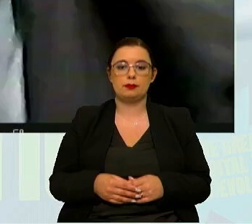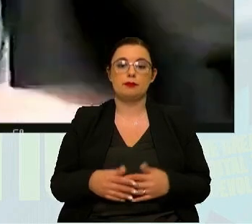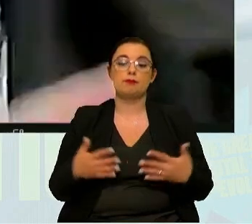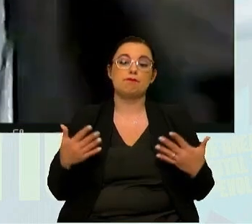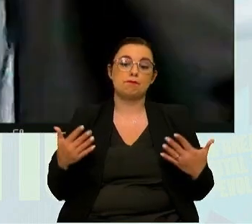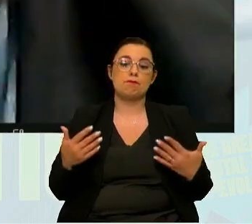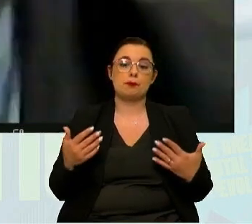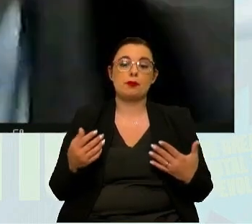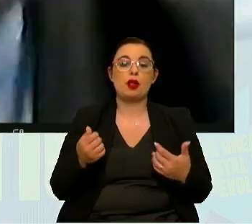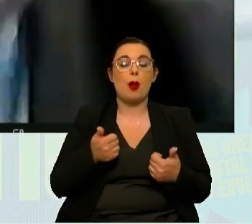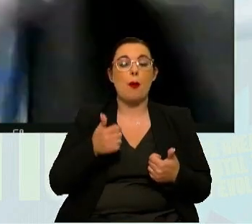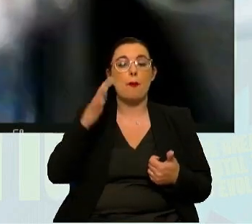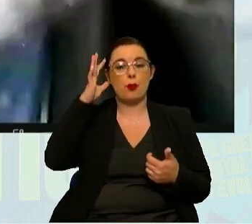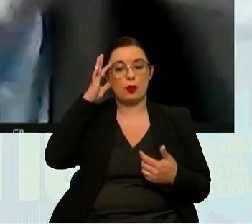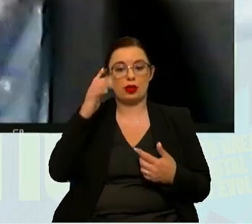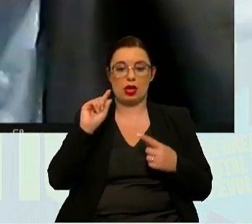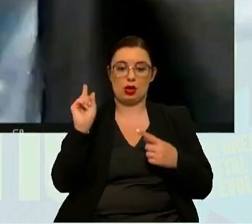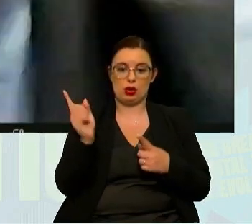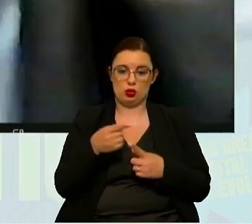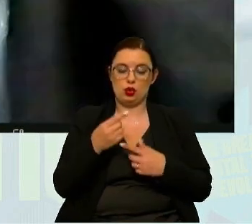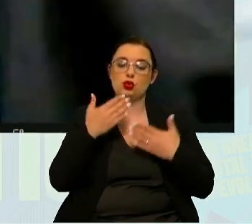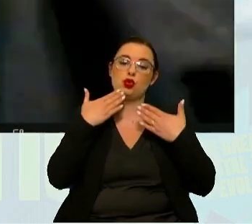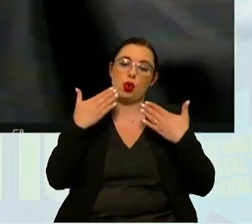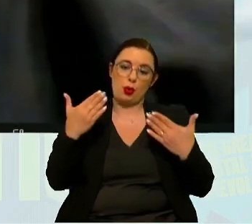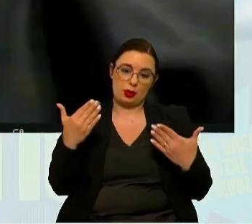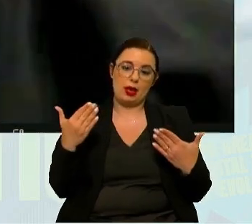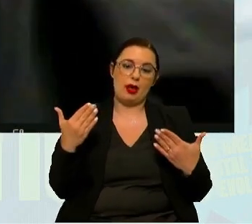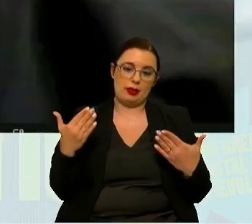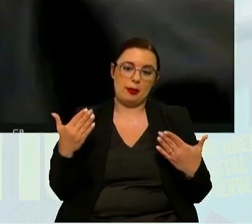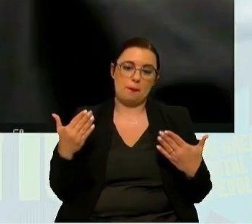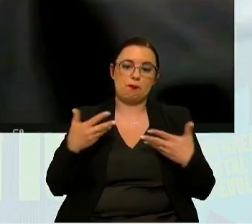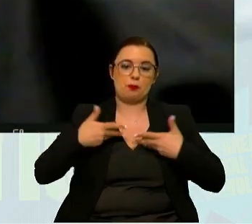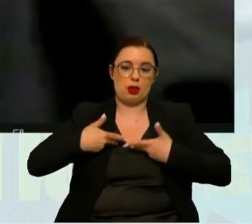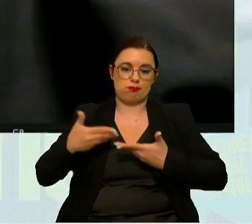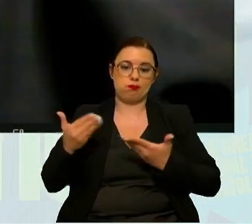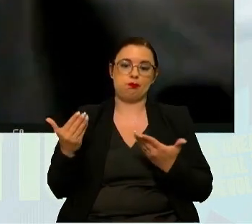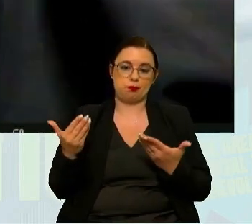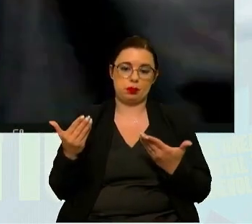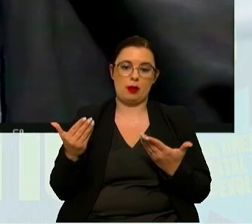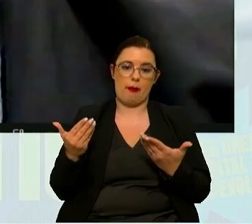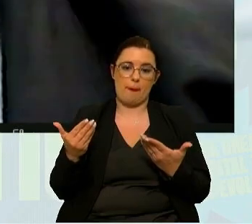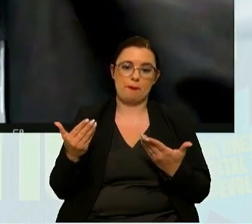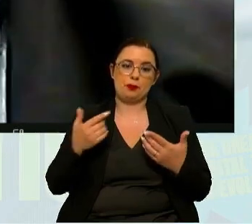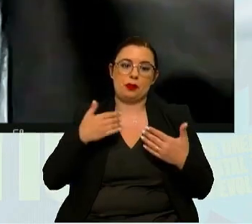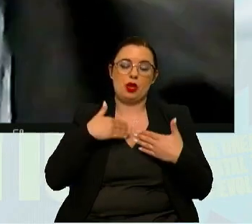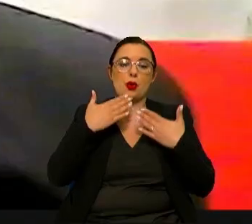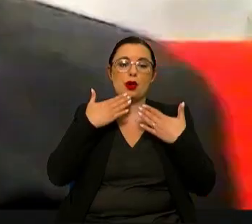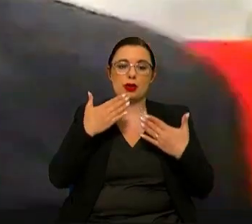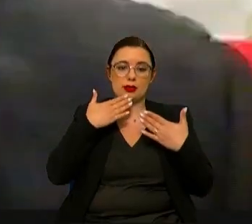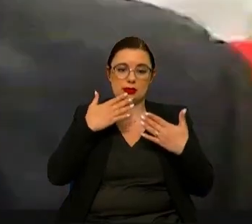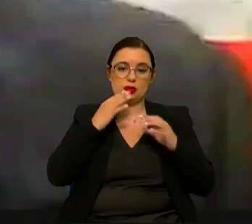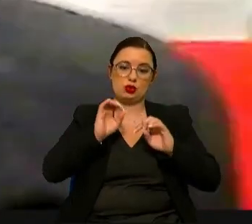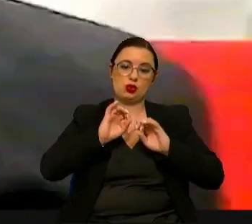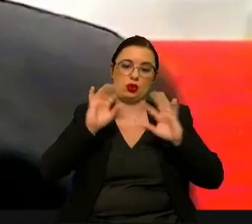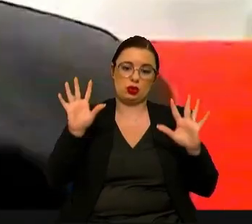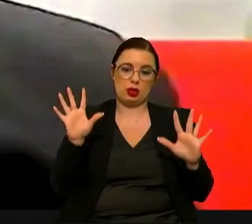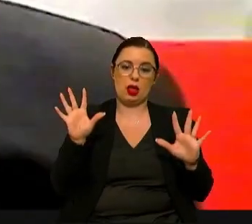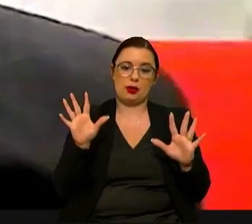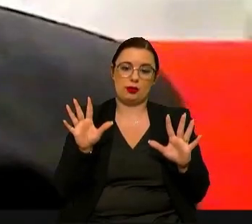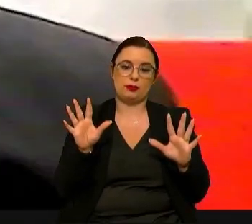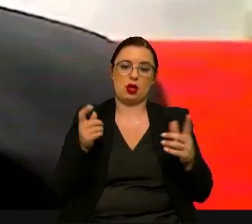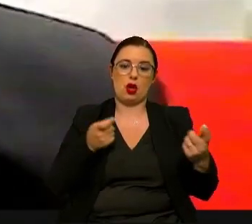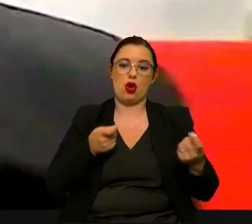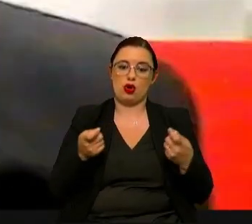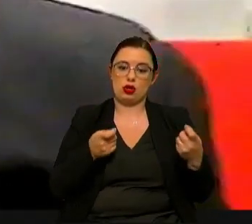Bom, muito boa tarde a todos. Muito obrigado pelo convite. Agradeço, obviamente, a toda a